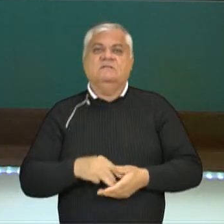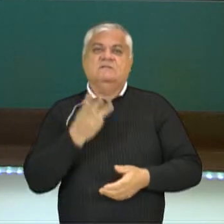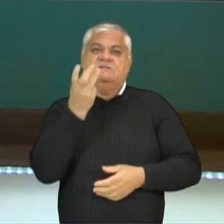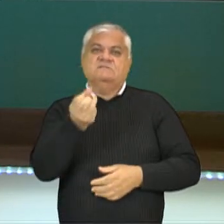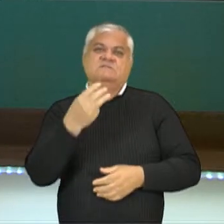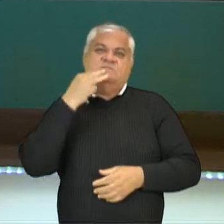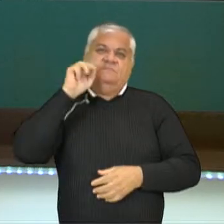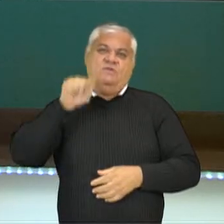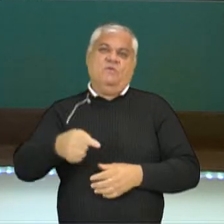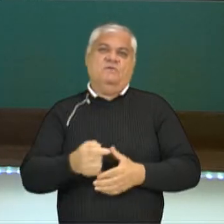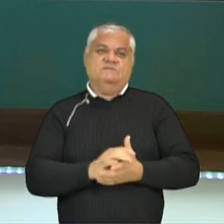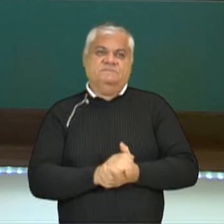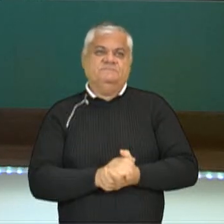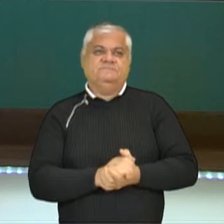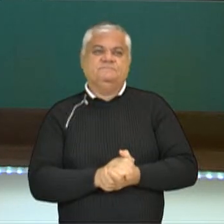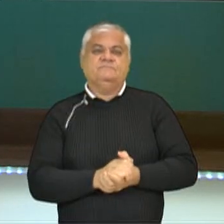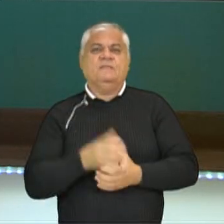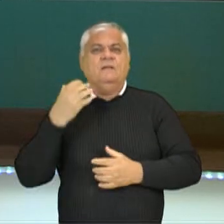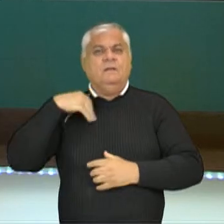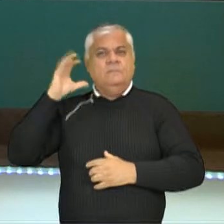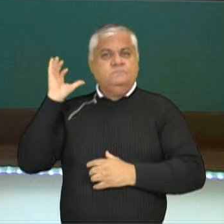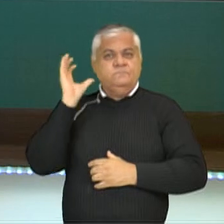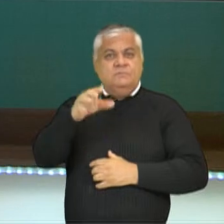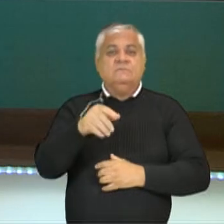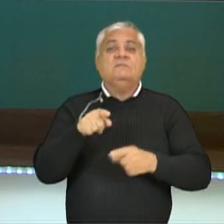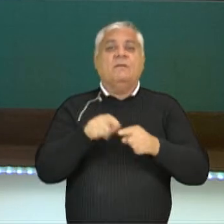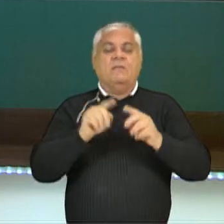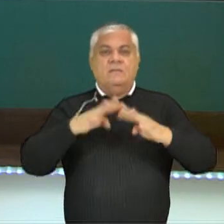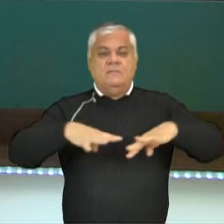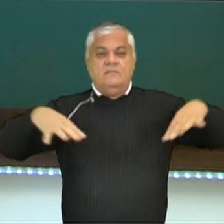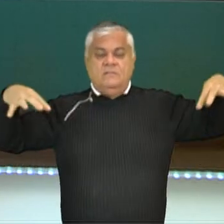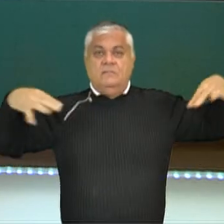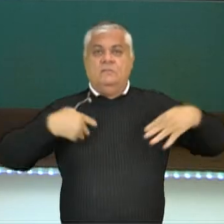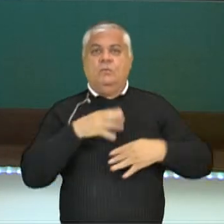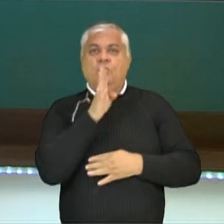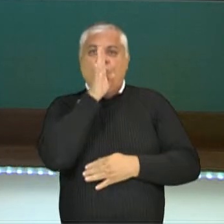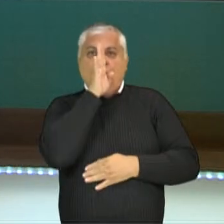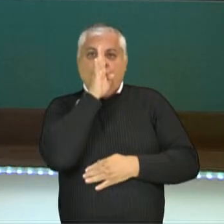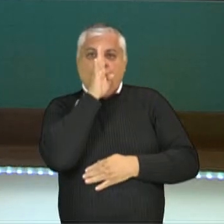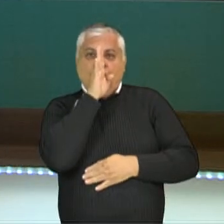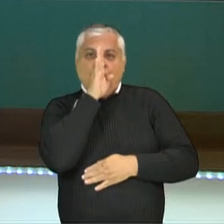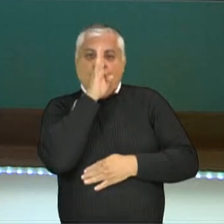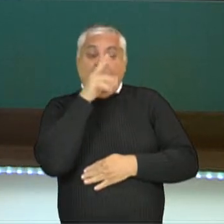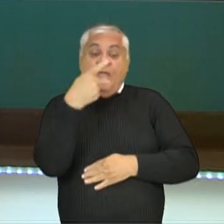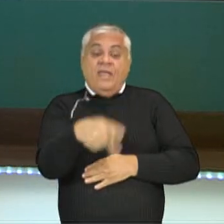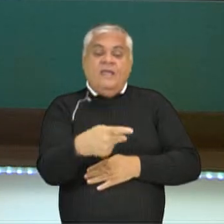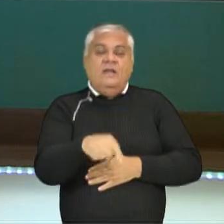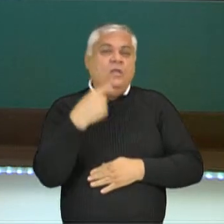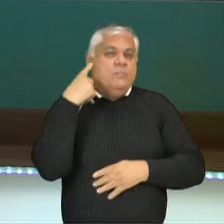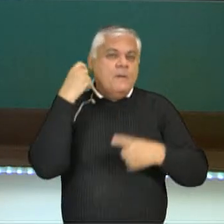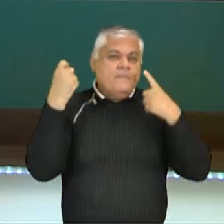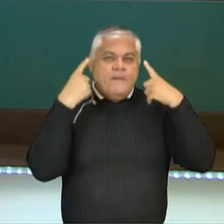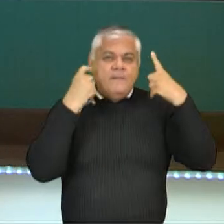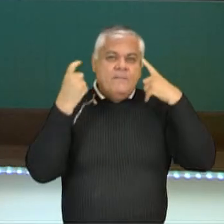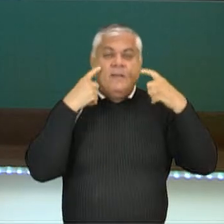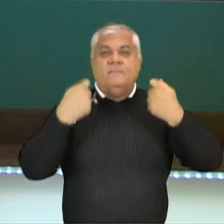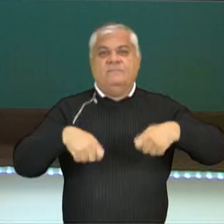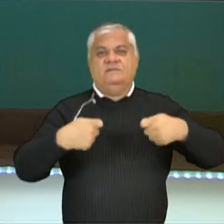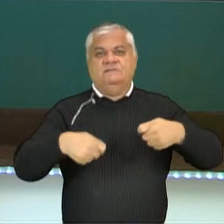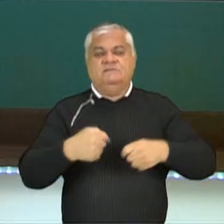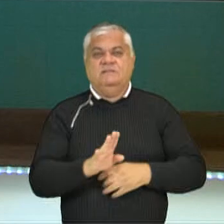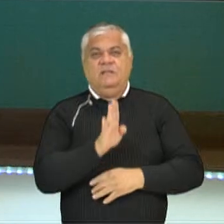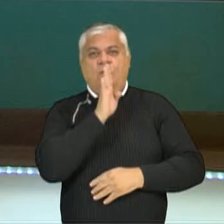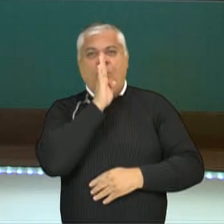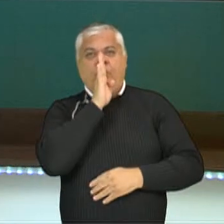E com relação ao golbol, público também não pode fazer barulho, né? Por conta dessa questão de que eles precisam do